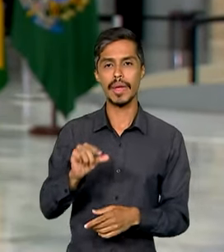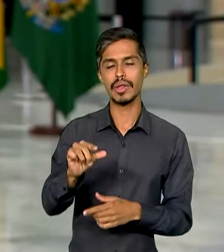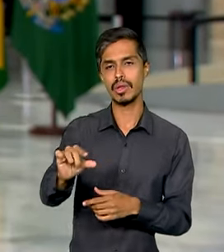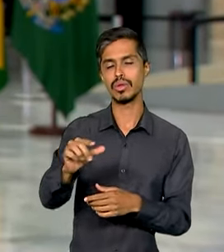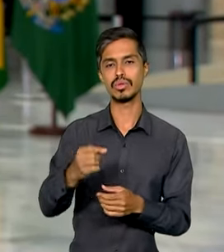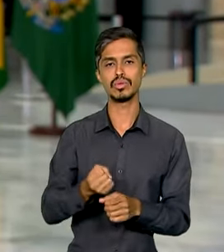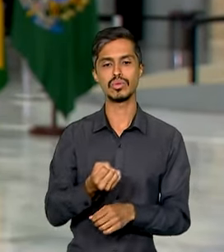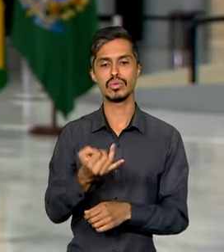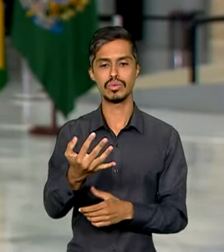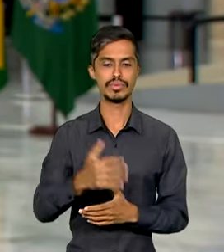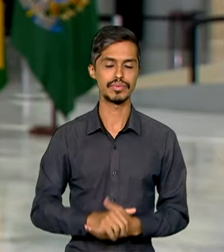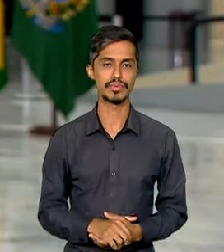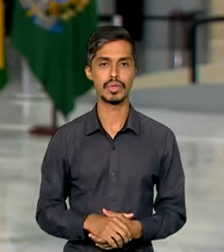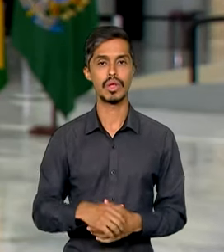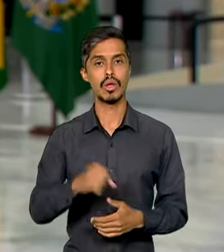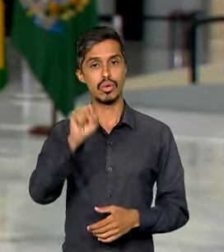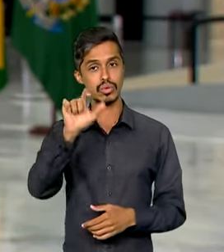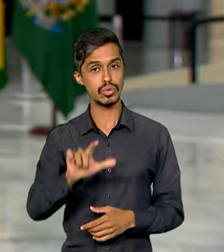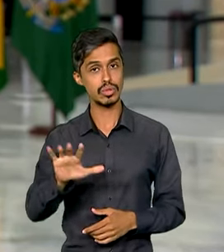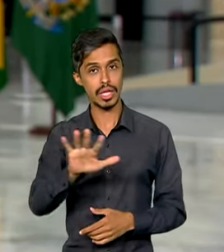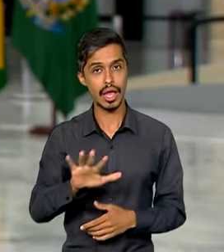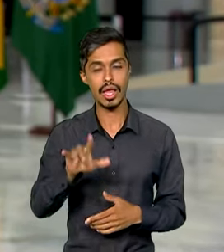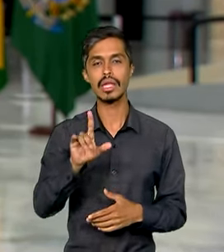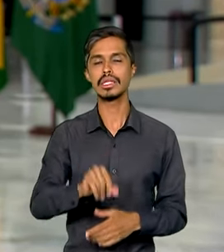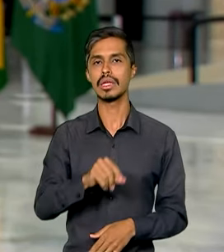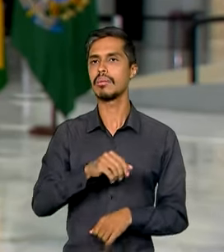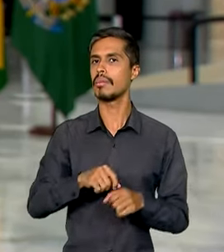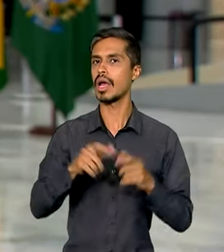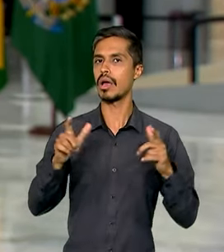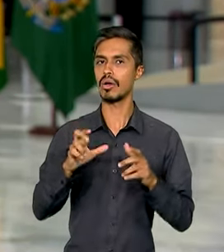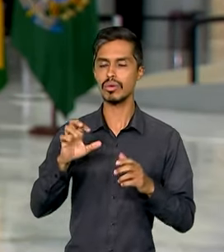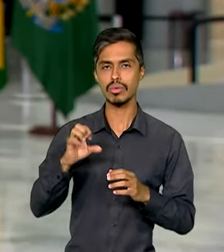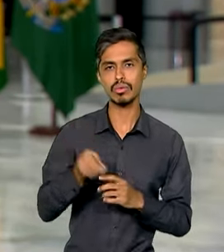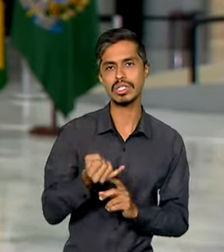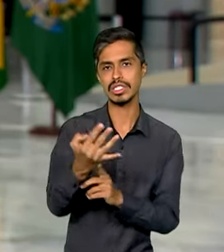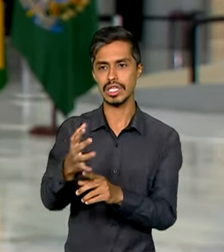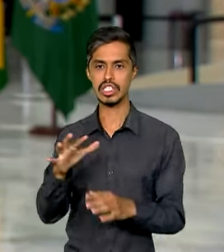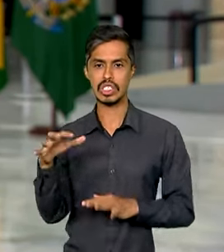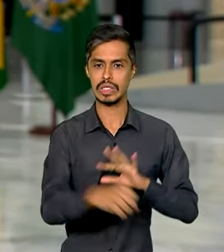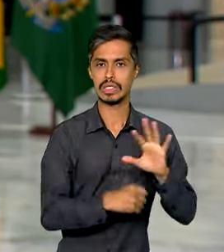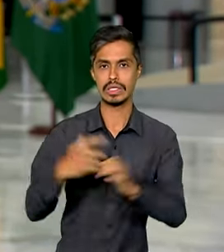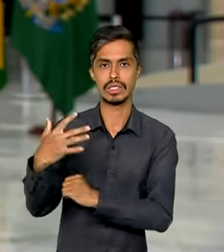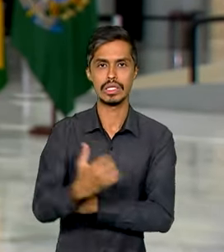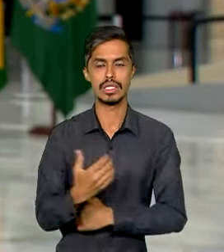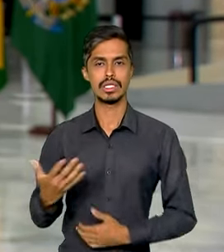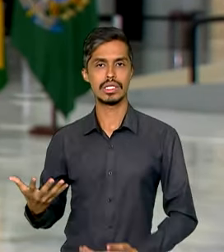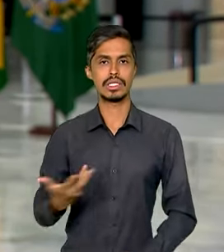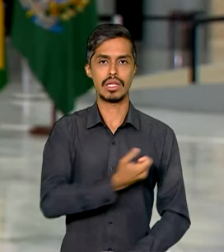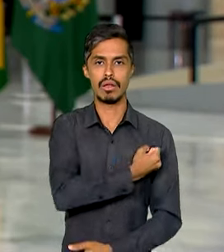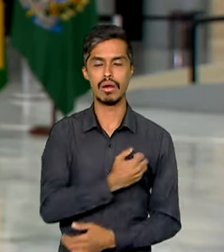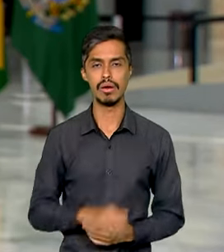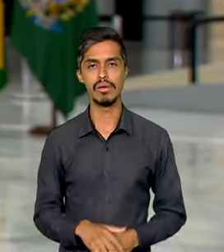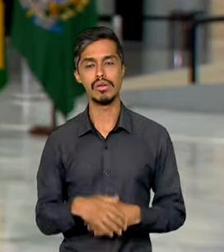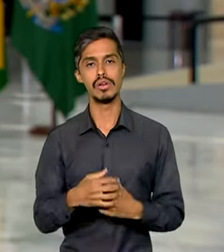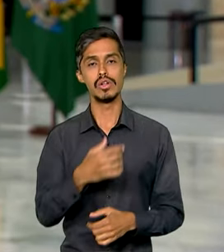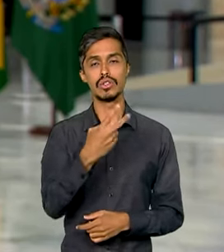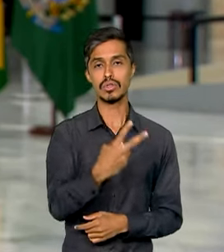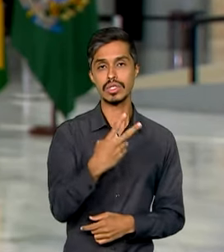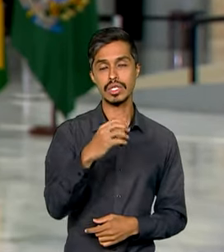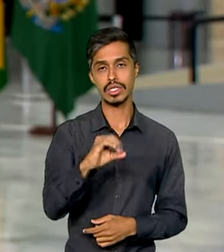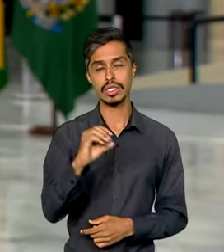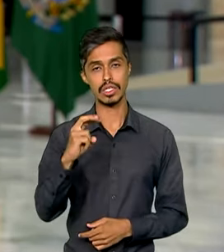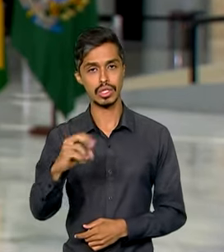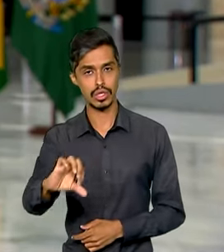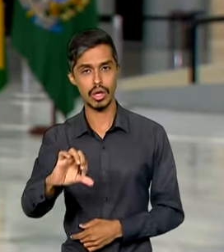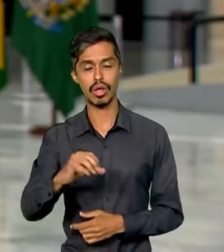A região sudeste foi onde aconteceu o maior número de ações e resgates, 209 estabelecimentos fiscalizados